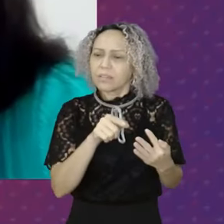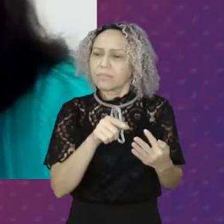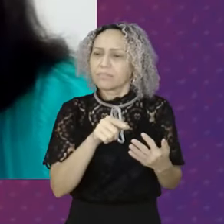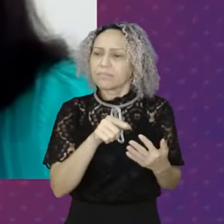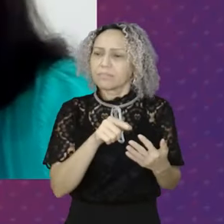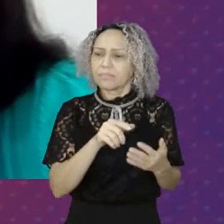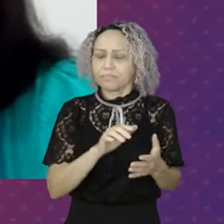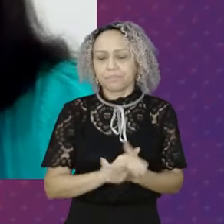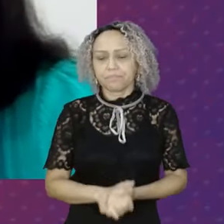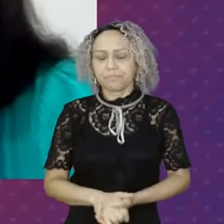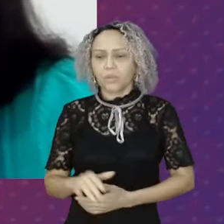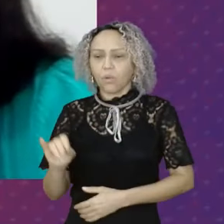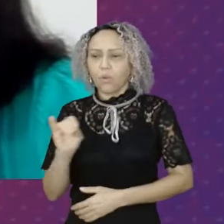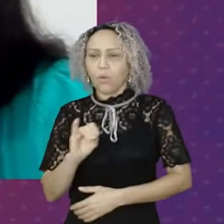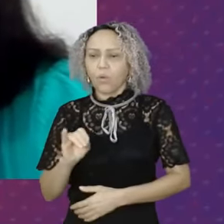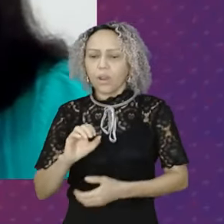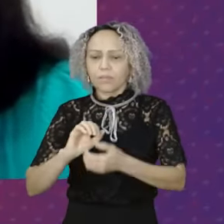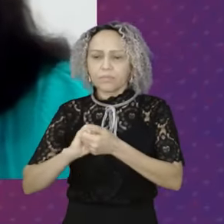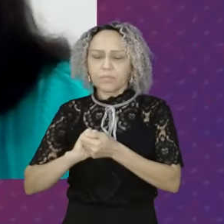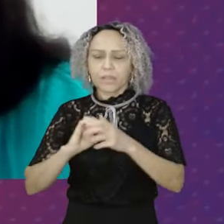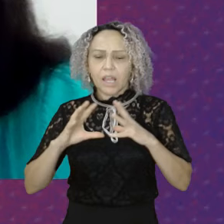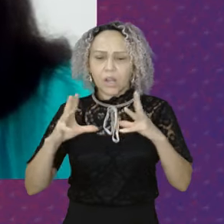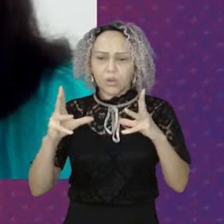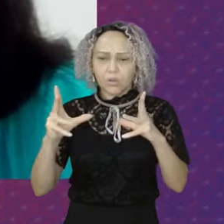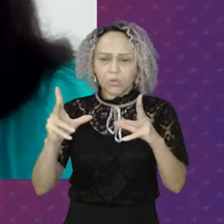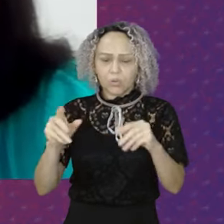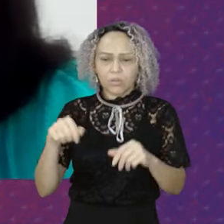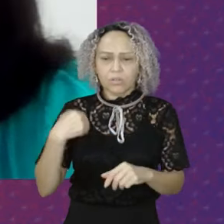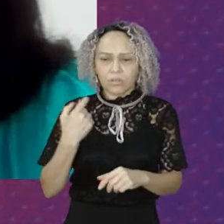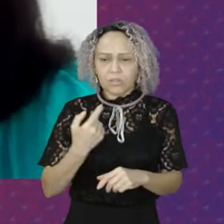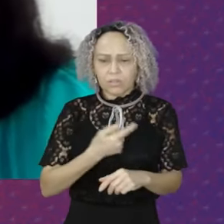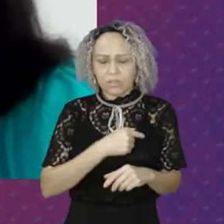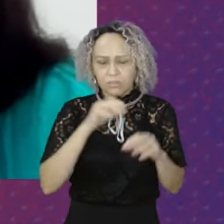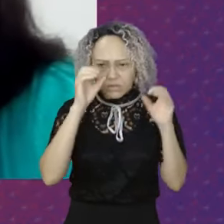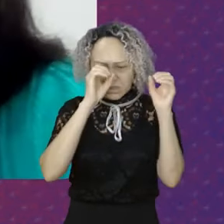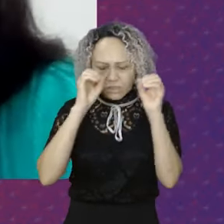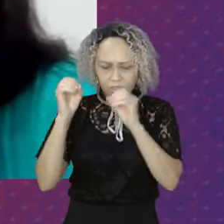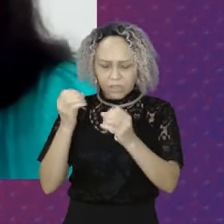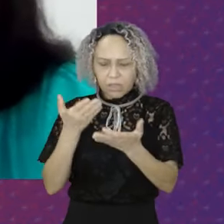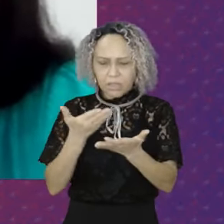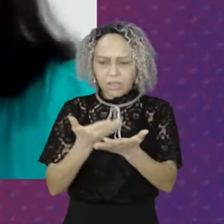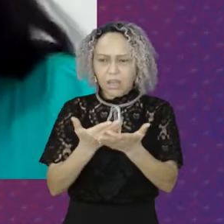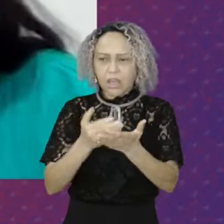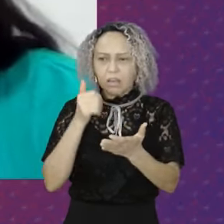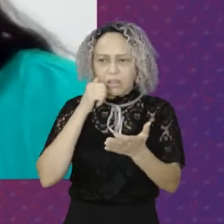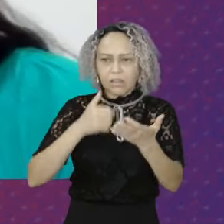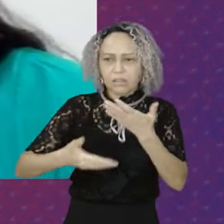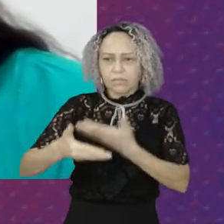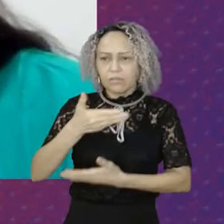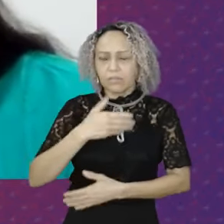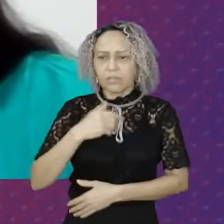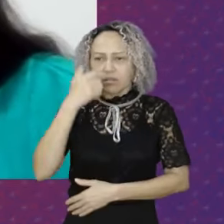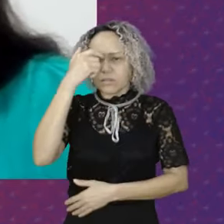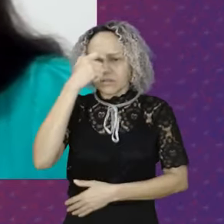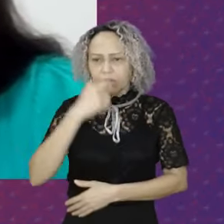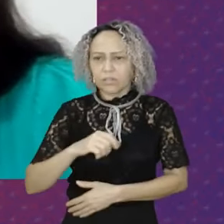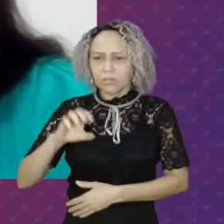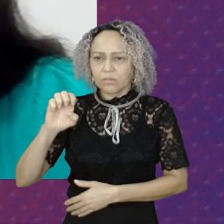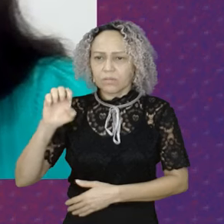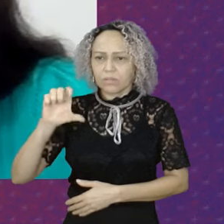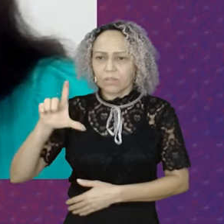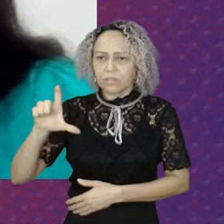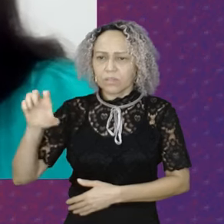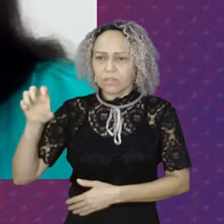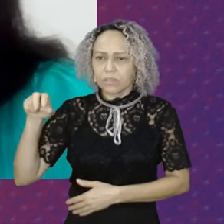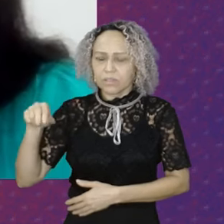Cumprimentar A todos e todas Que estão assistindo Essa aula Do Elas por Elas Eu me chamo Helen Costa Eu sou coordenadora